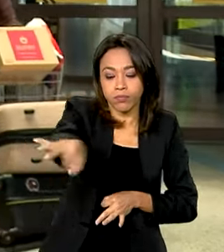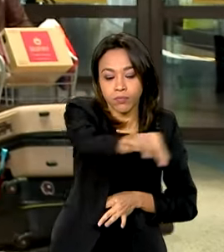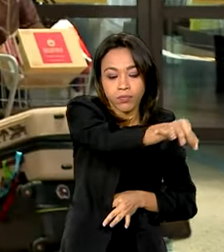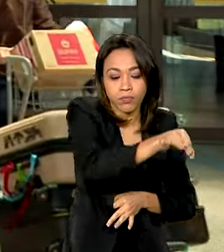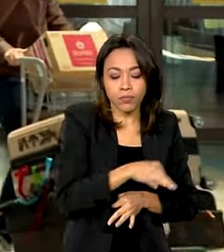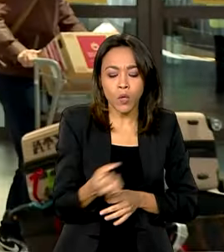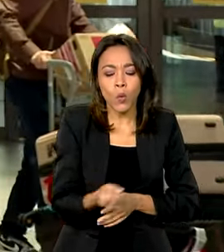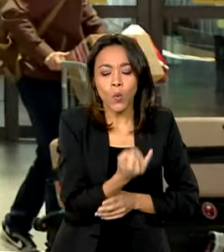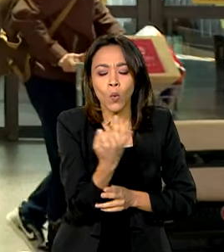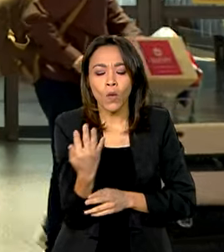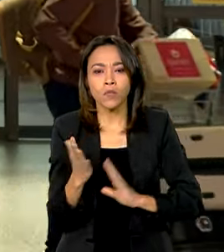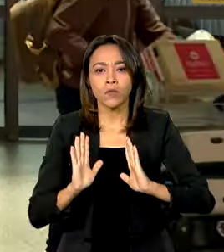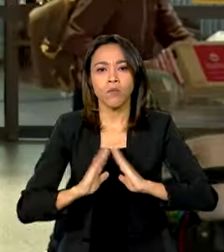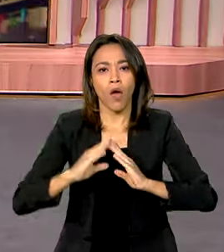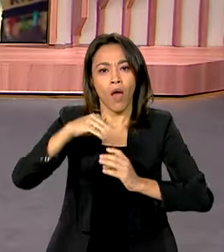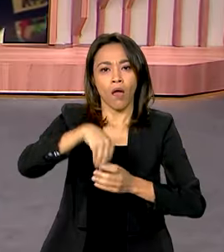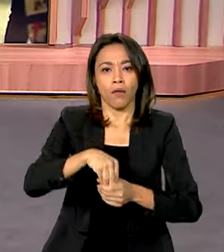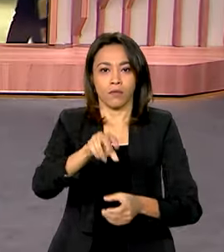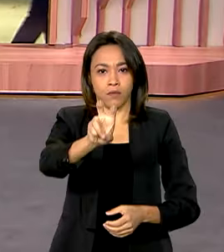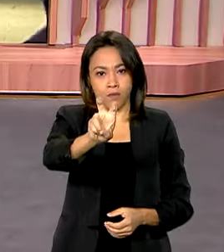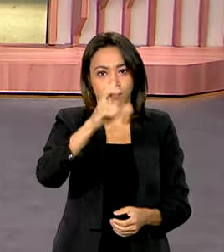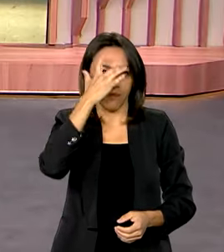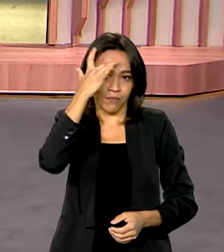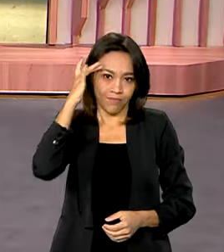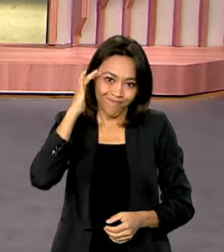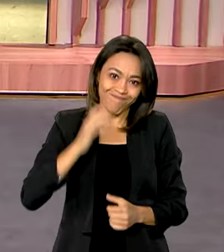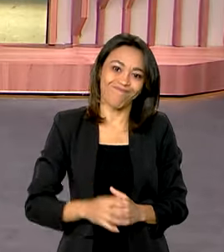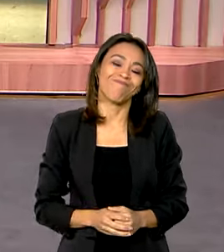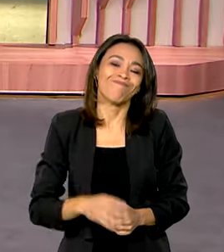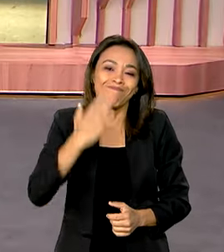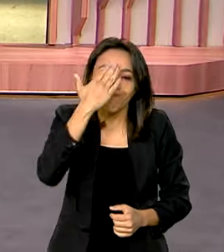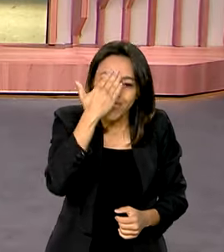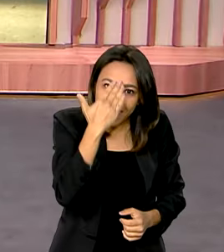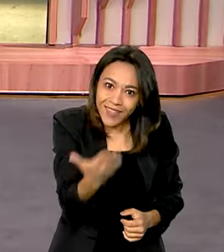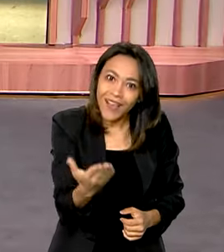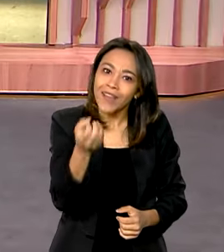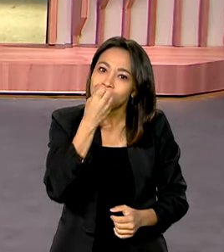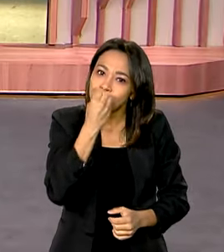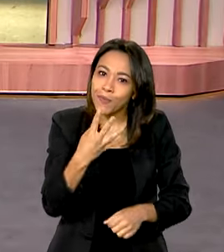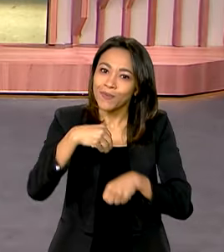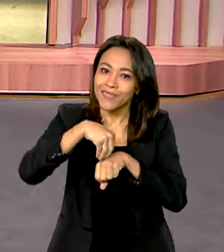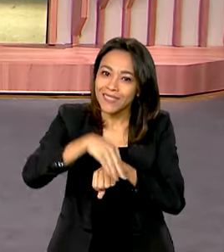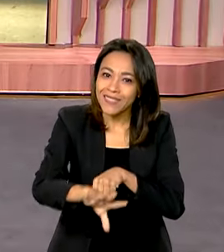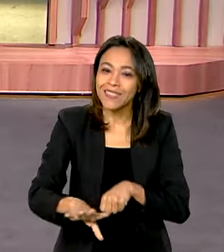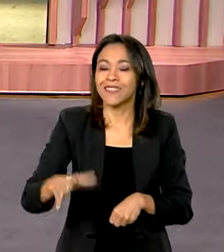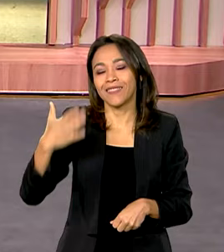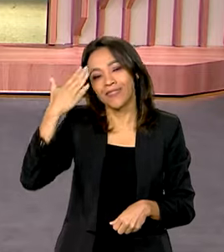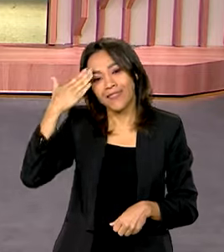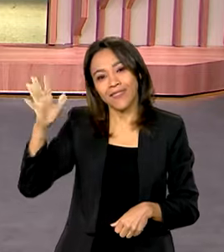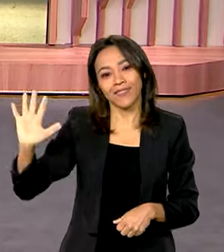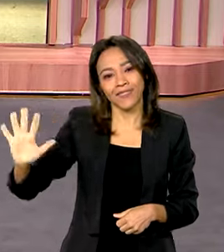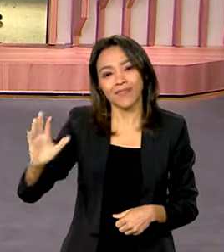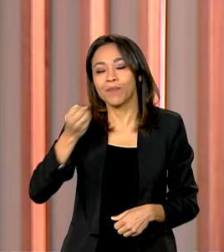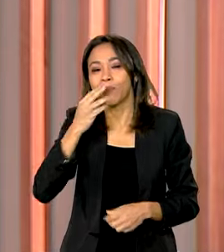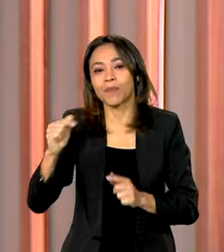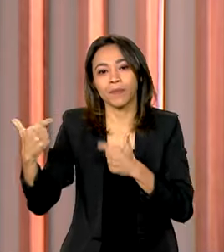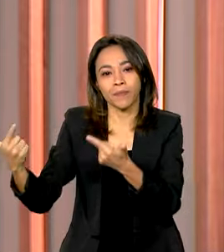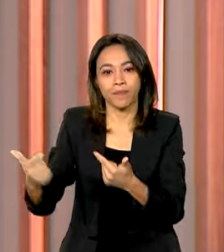5 pessoas. Vanessa. Oi, Dimas, obrigada. Notícia boa pra gente, obrigada. Bom trabalho pra você, viu?